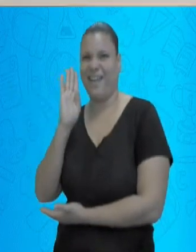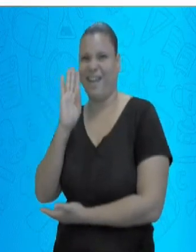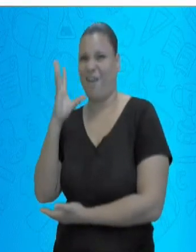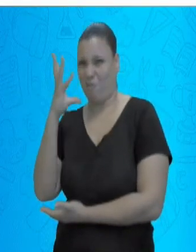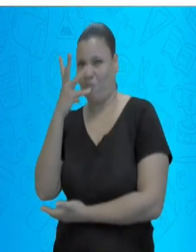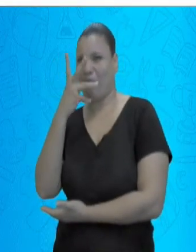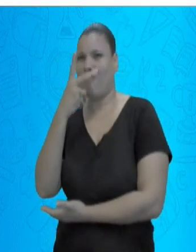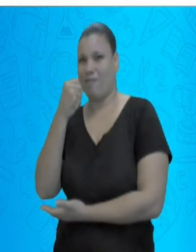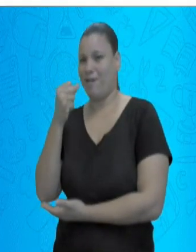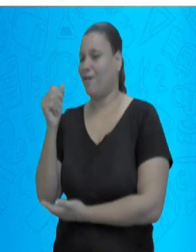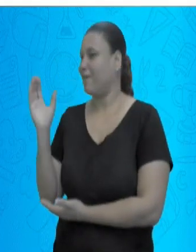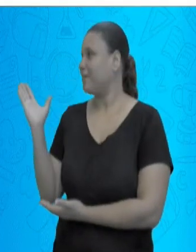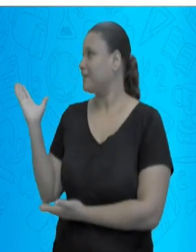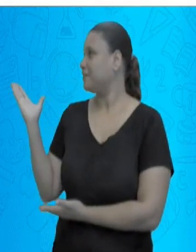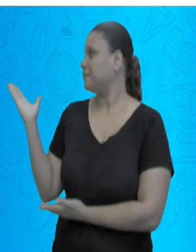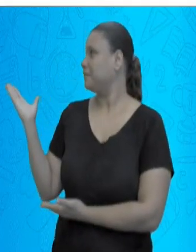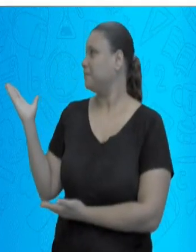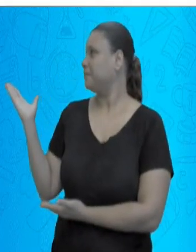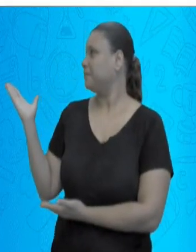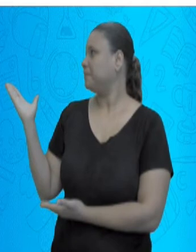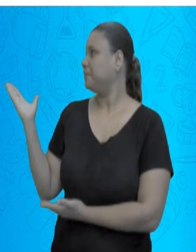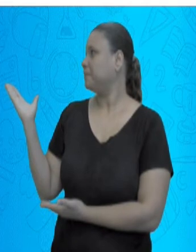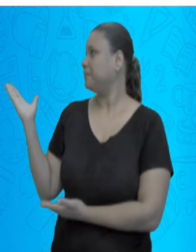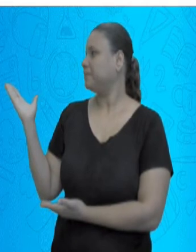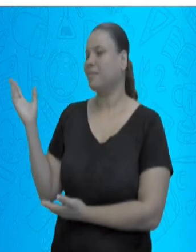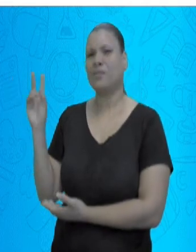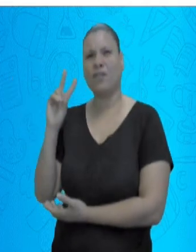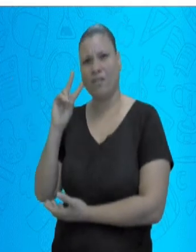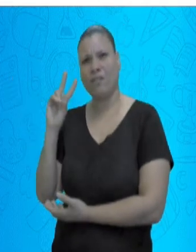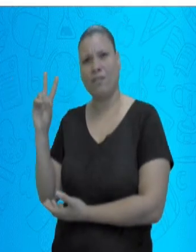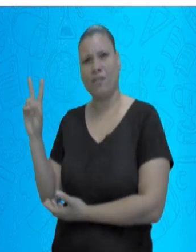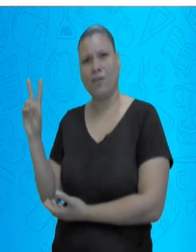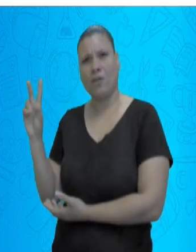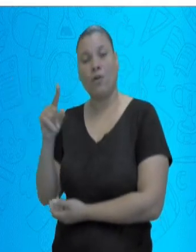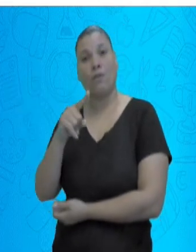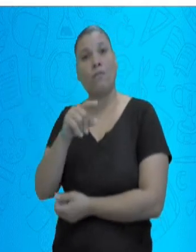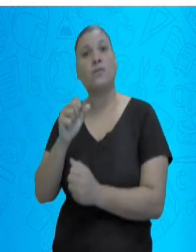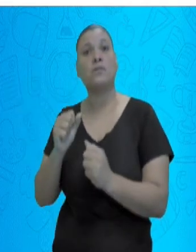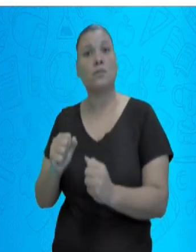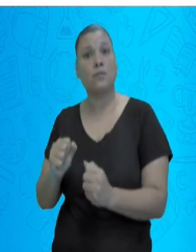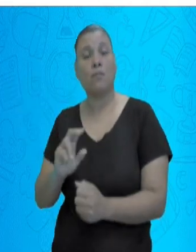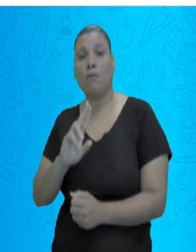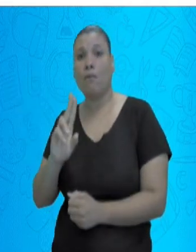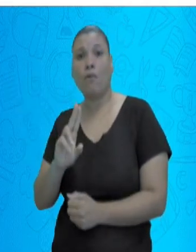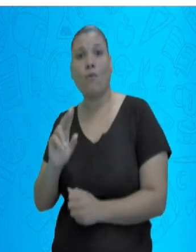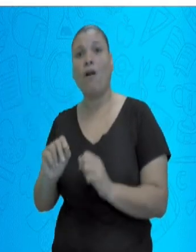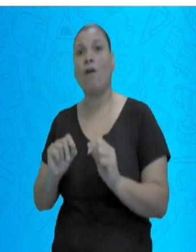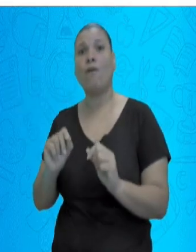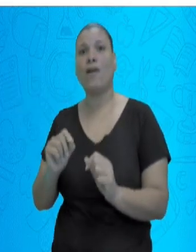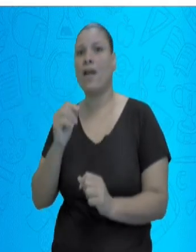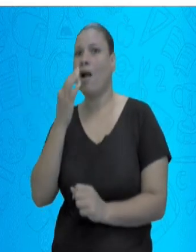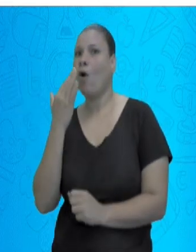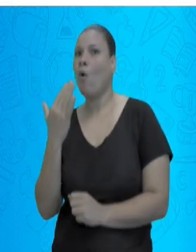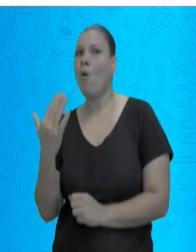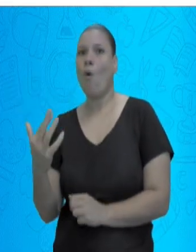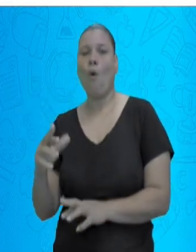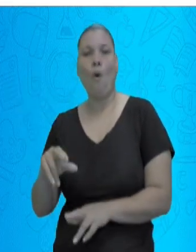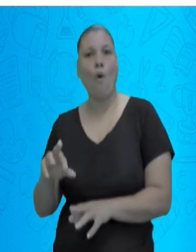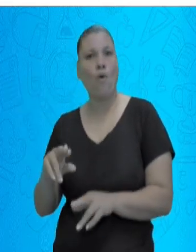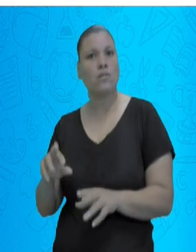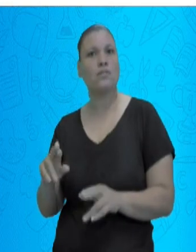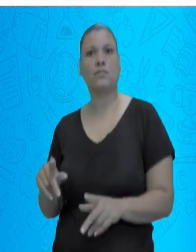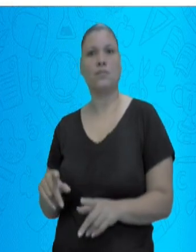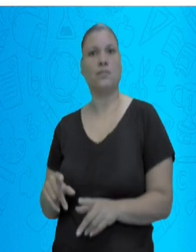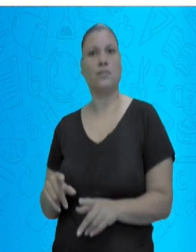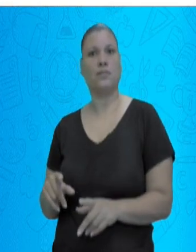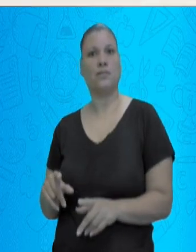lindo. Olha que monstro. Viu que aí você pode fazer ele de todas as cores. Pode usar e abusar da